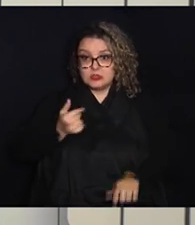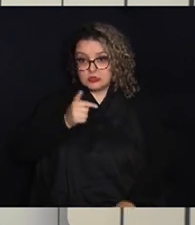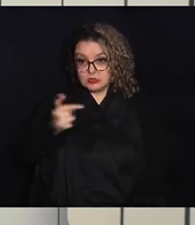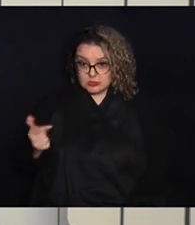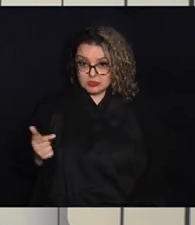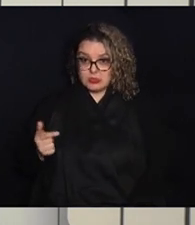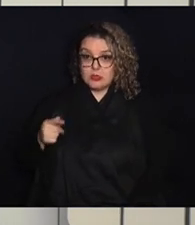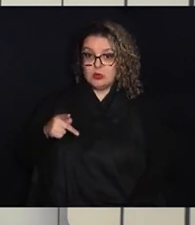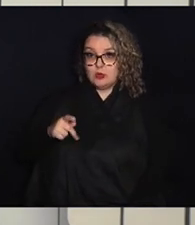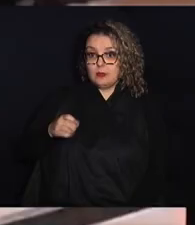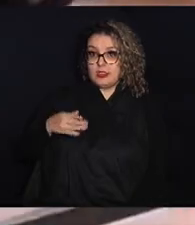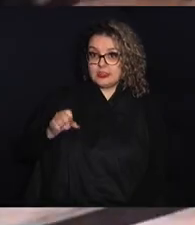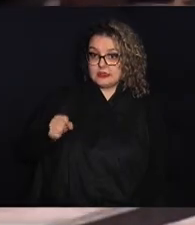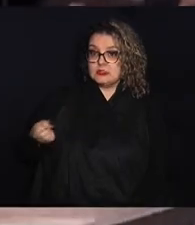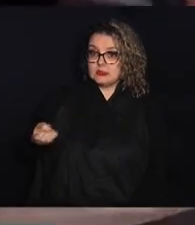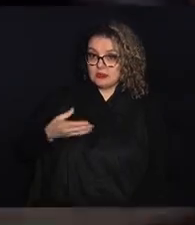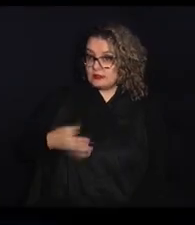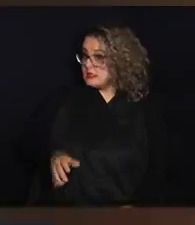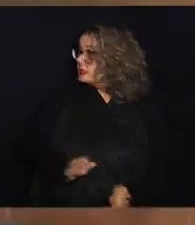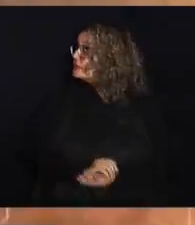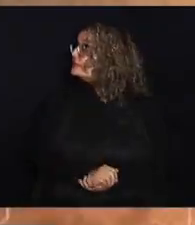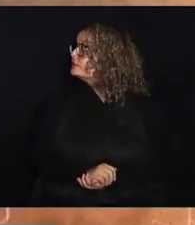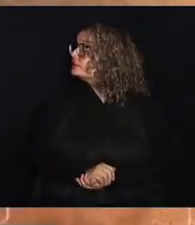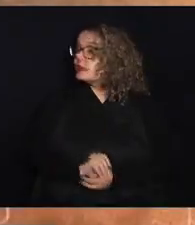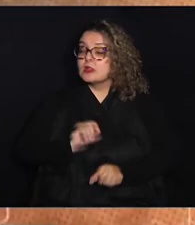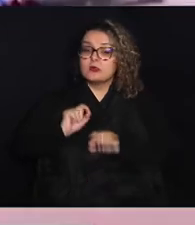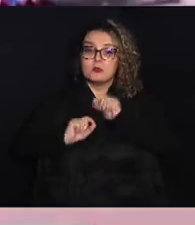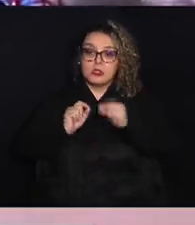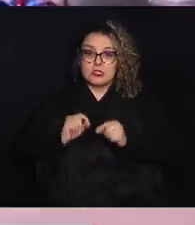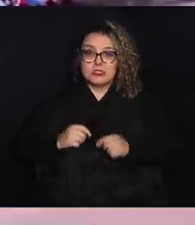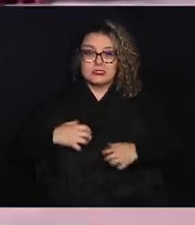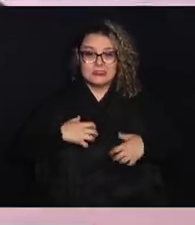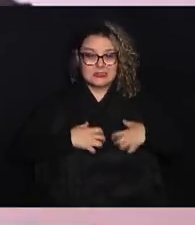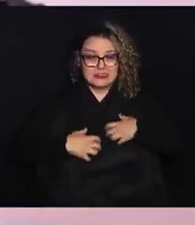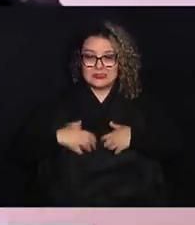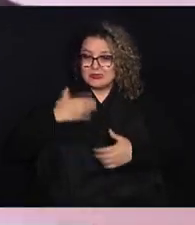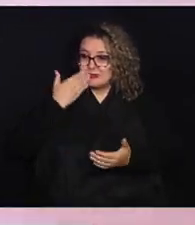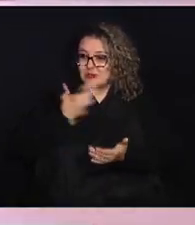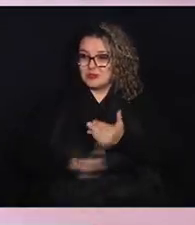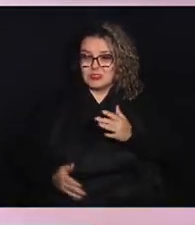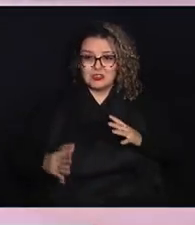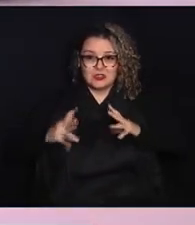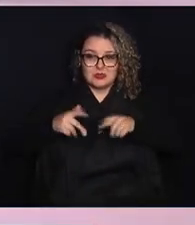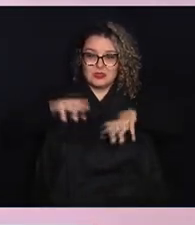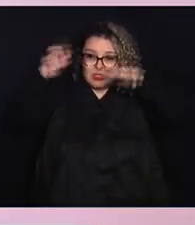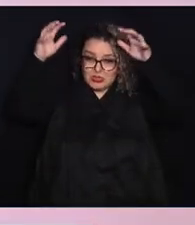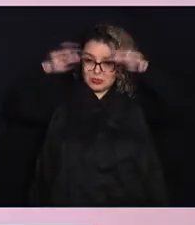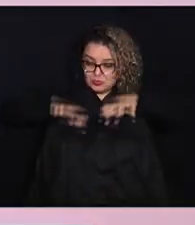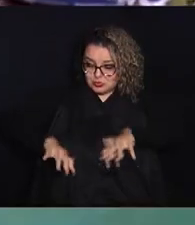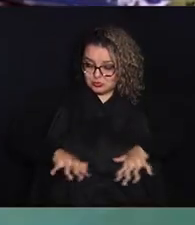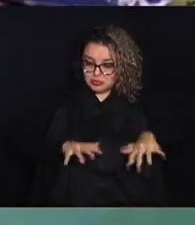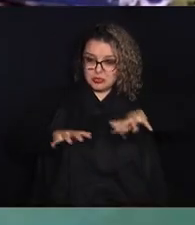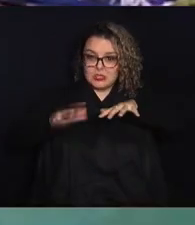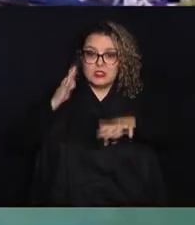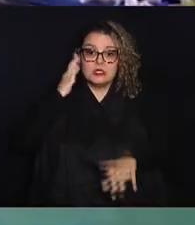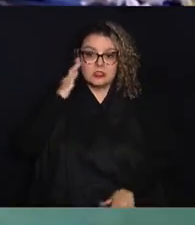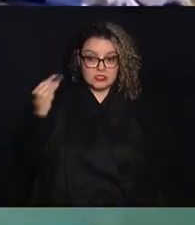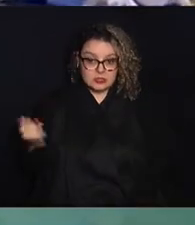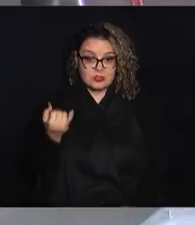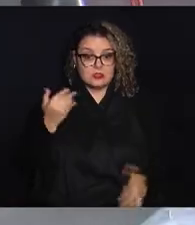peças íntimas novas. Só quem passou pelo desespero de perder tudo em uma enchente entende a importância da